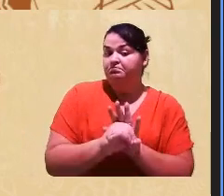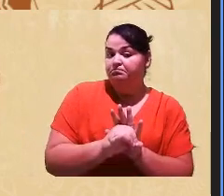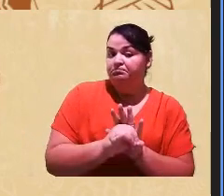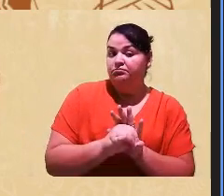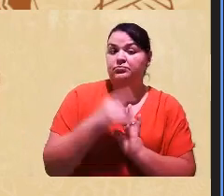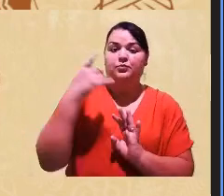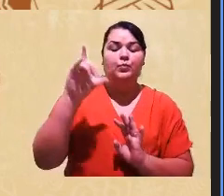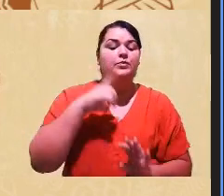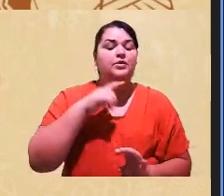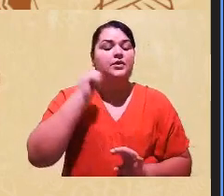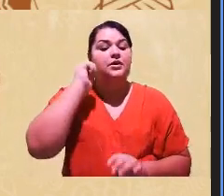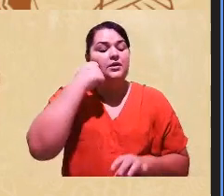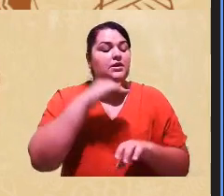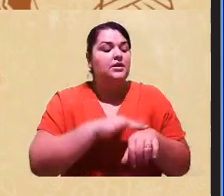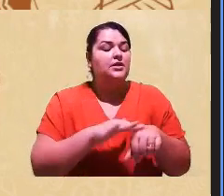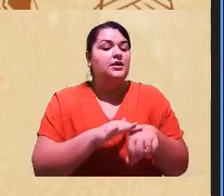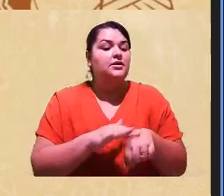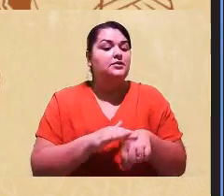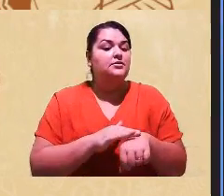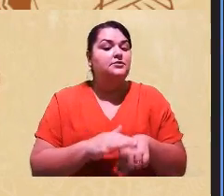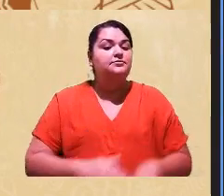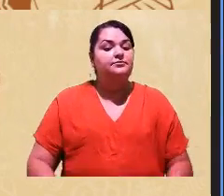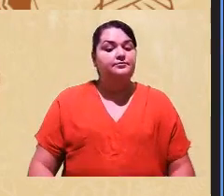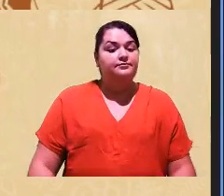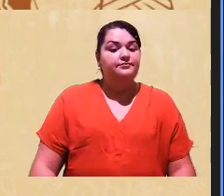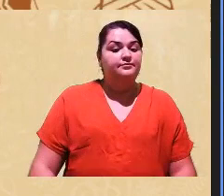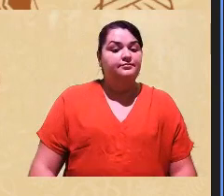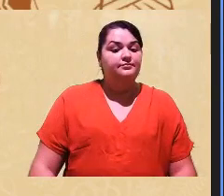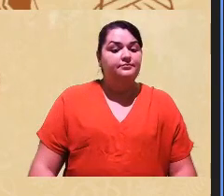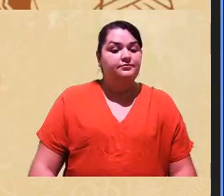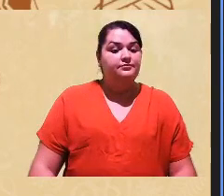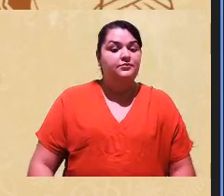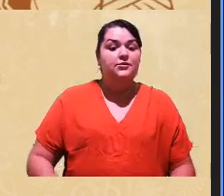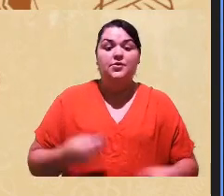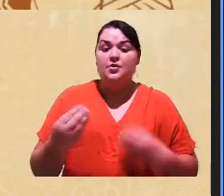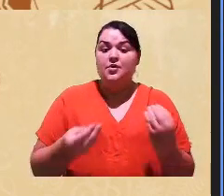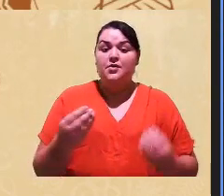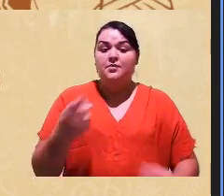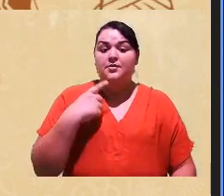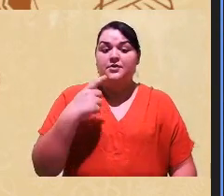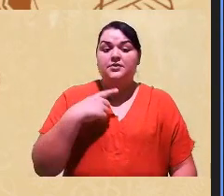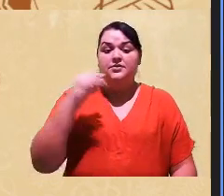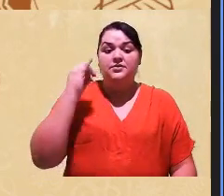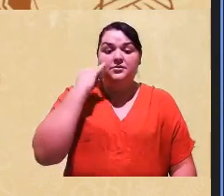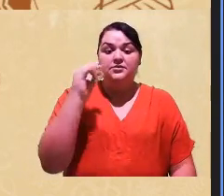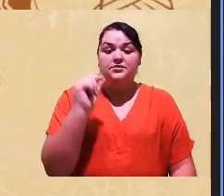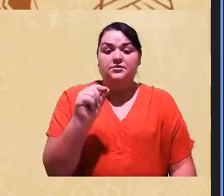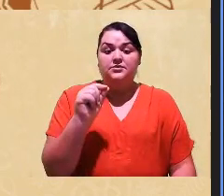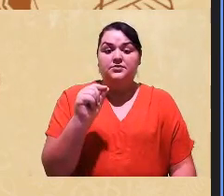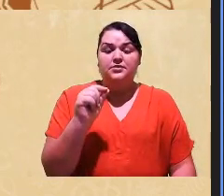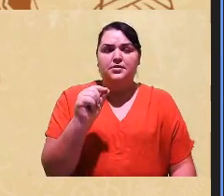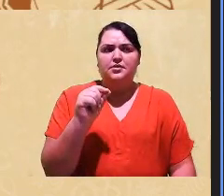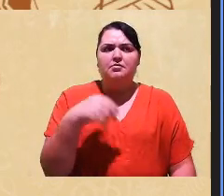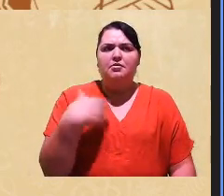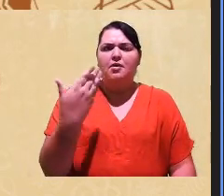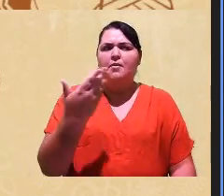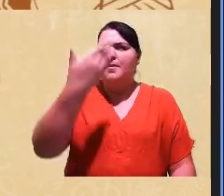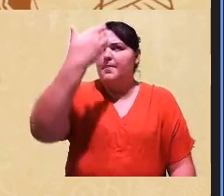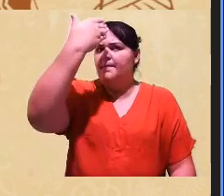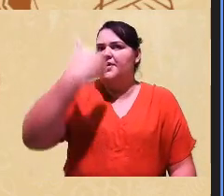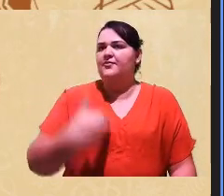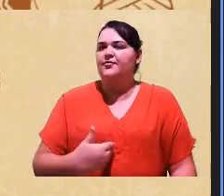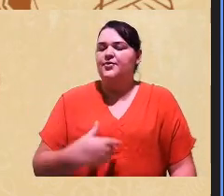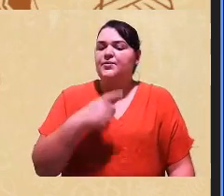negra num grupo de sim. Então, obviamente, vocês vão perguntar que perfil fenotípico é